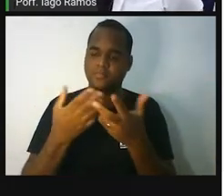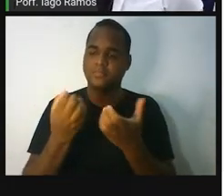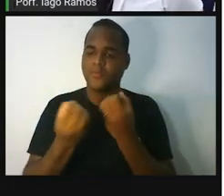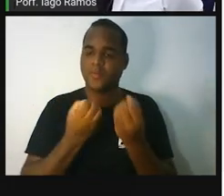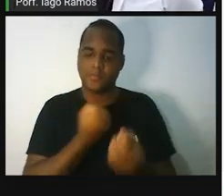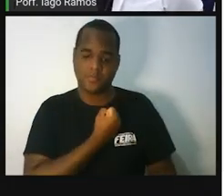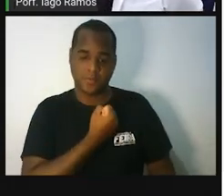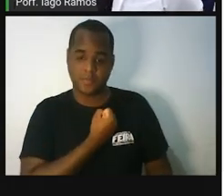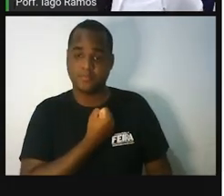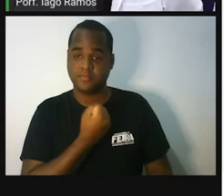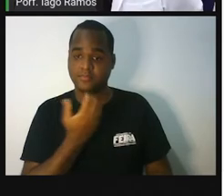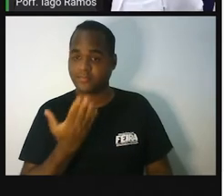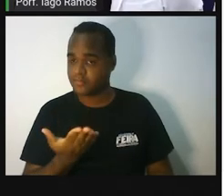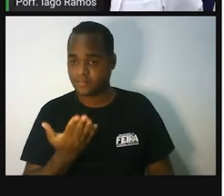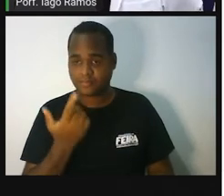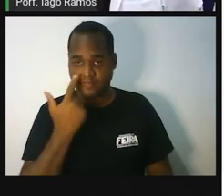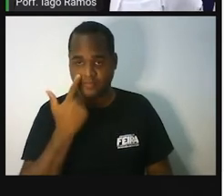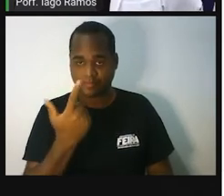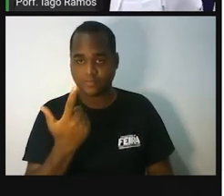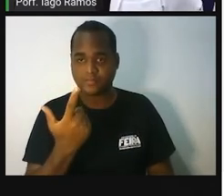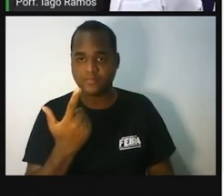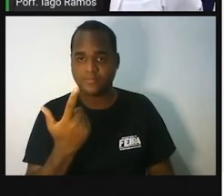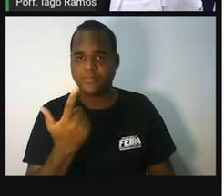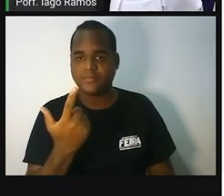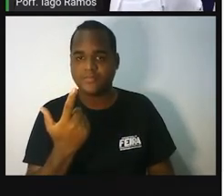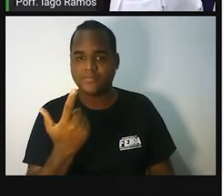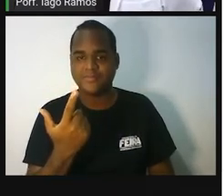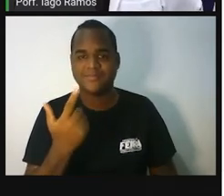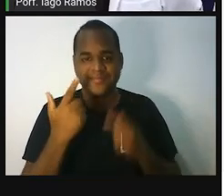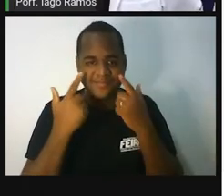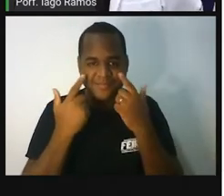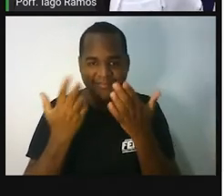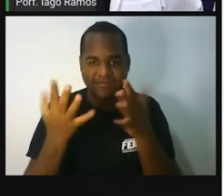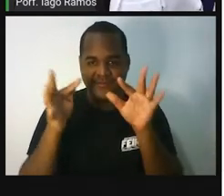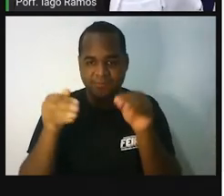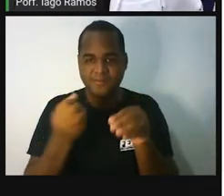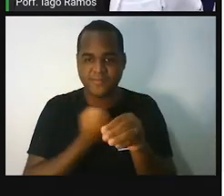esse número aí. Esse foi o último número.